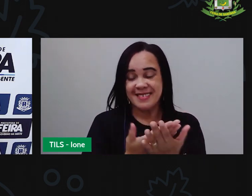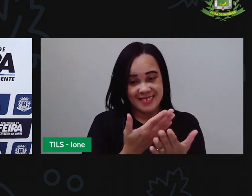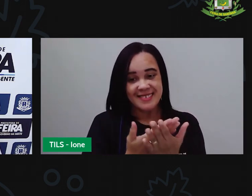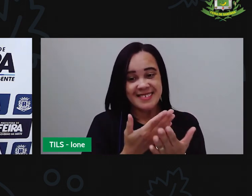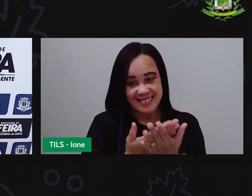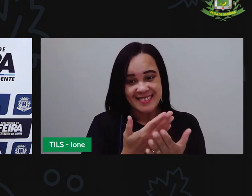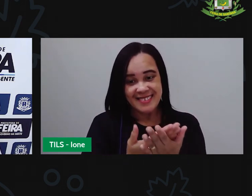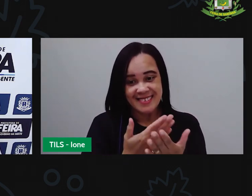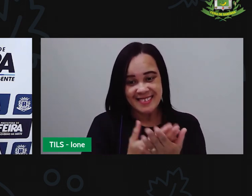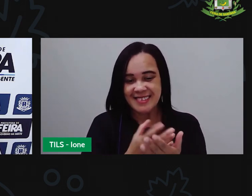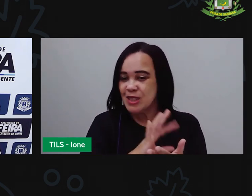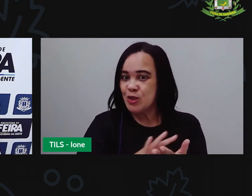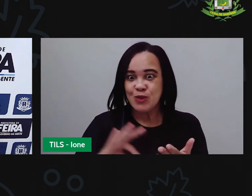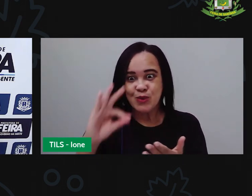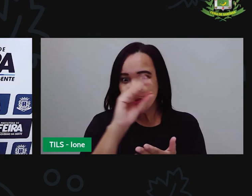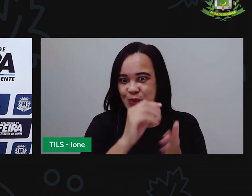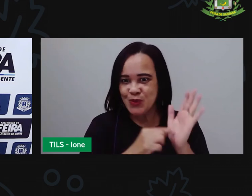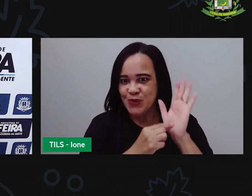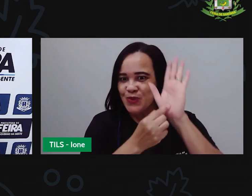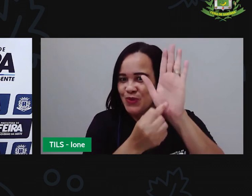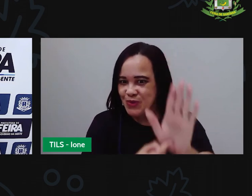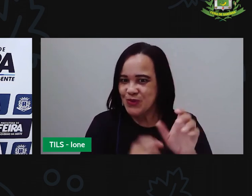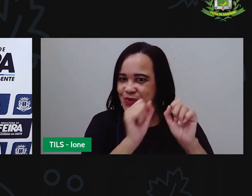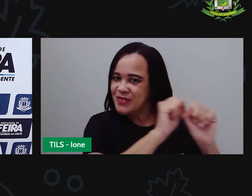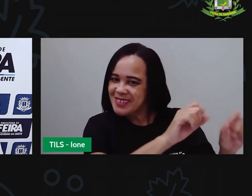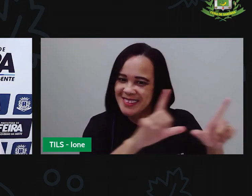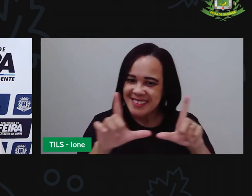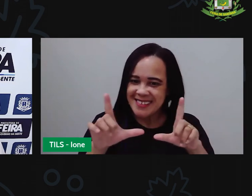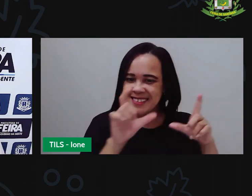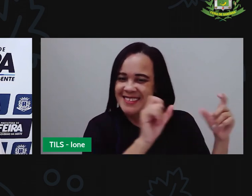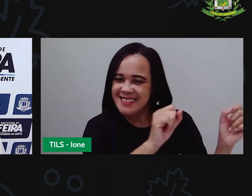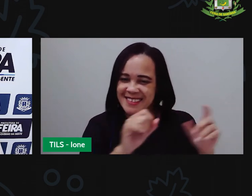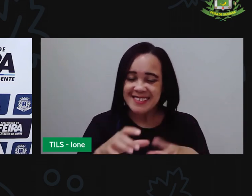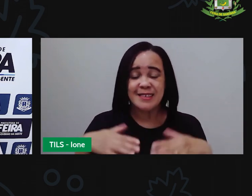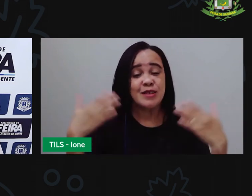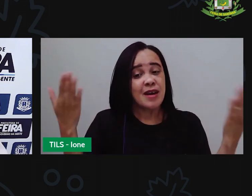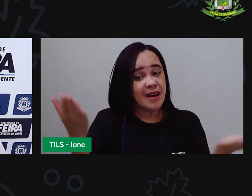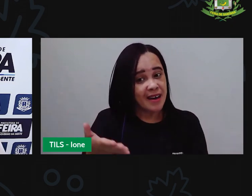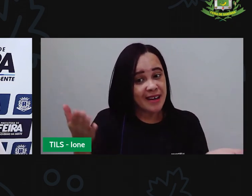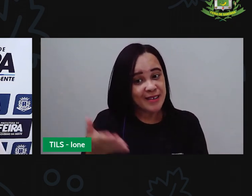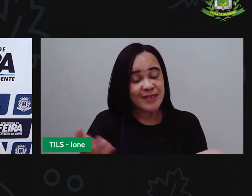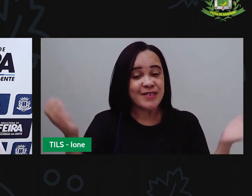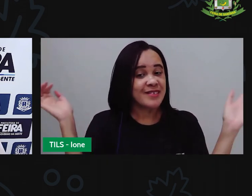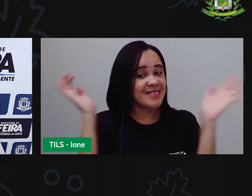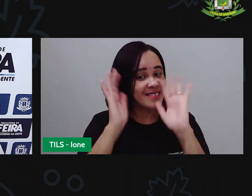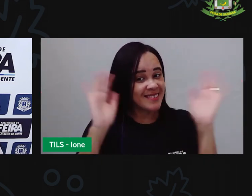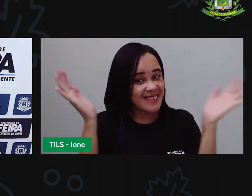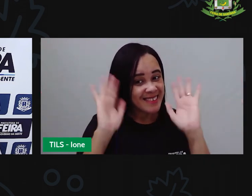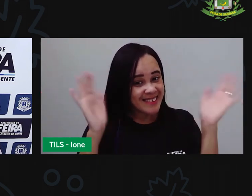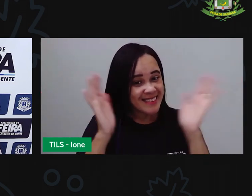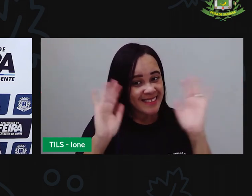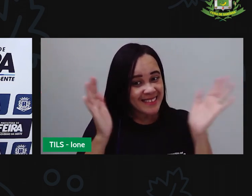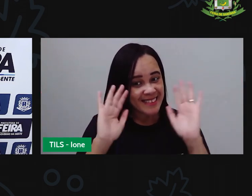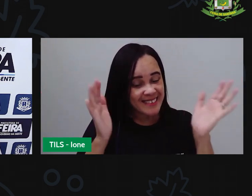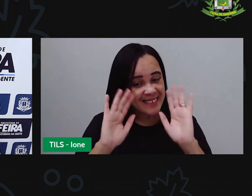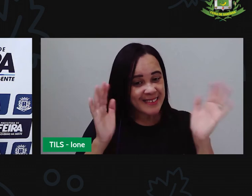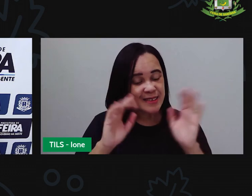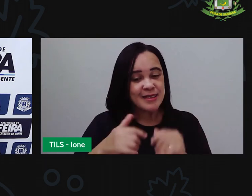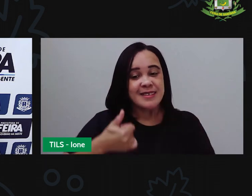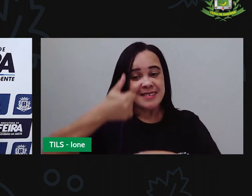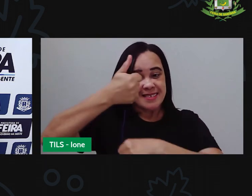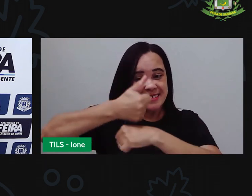tudo que foi apresentado. Agora a gente vai se despedir. Eu vou pedir para você curtir a nossa